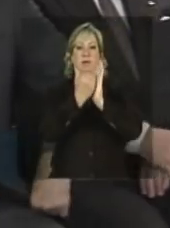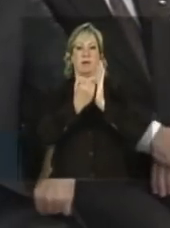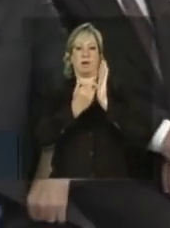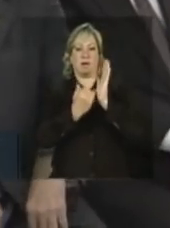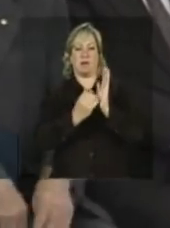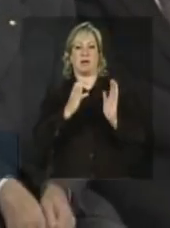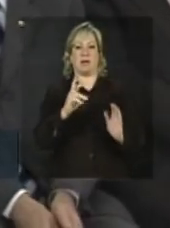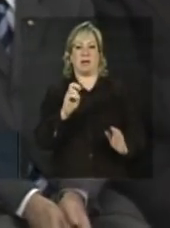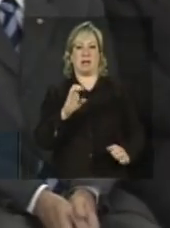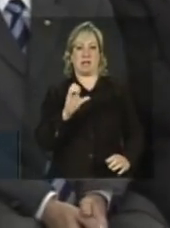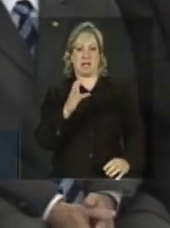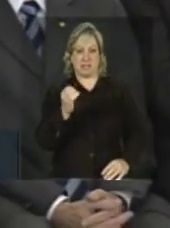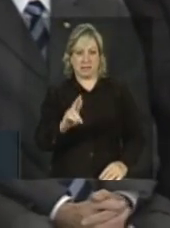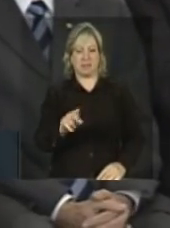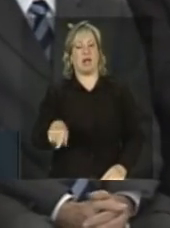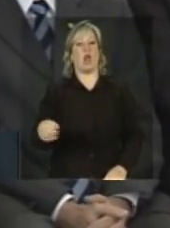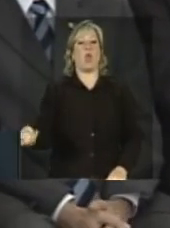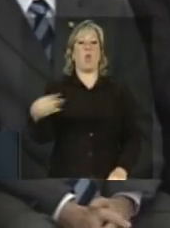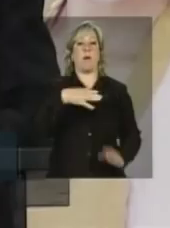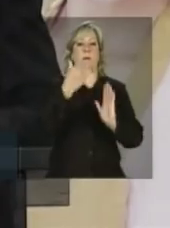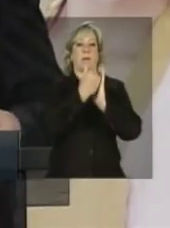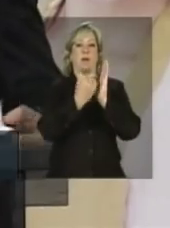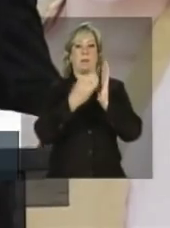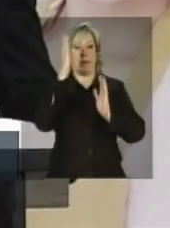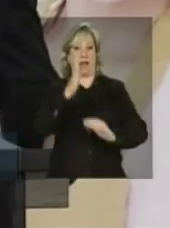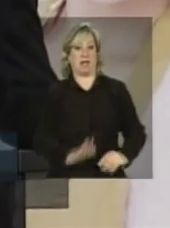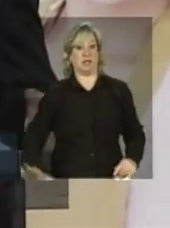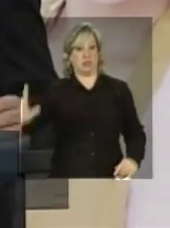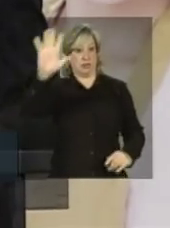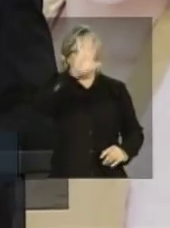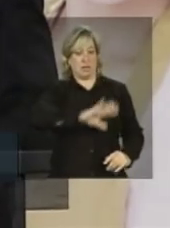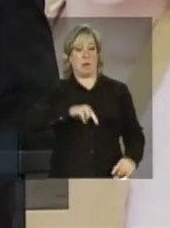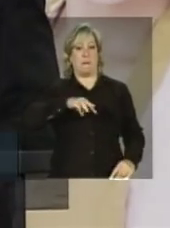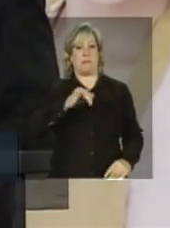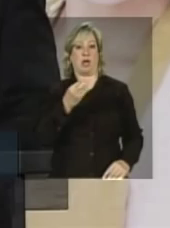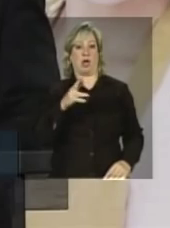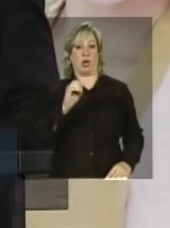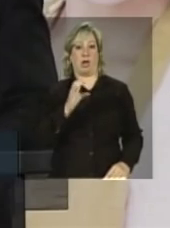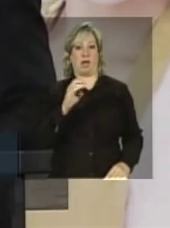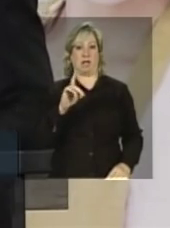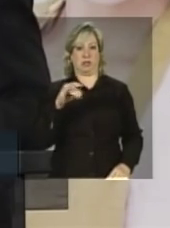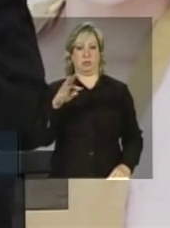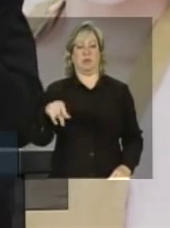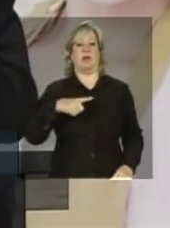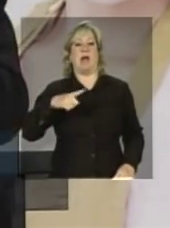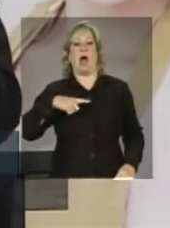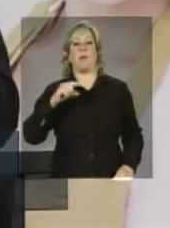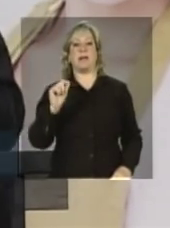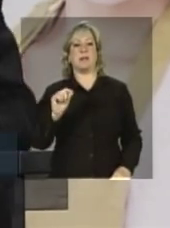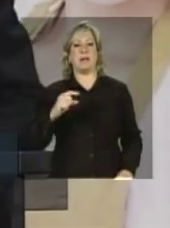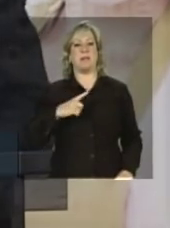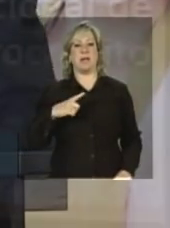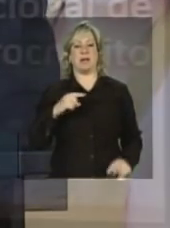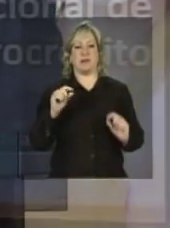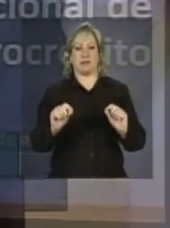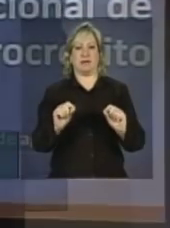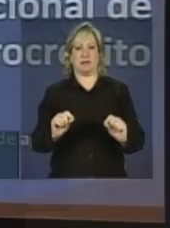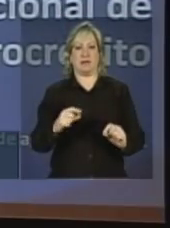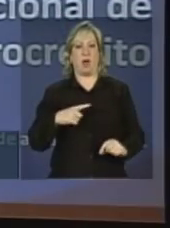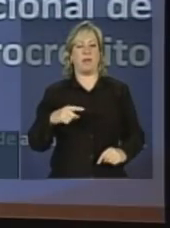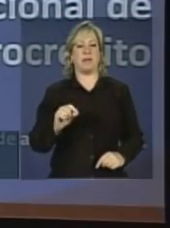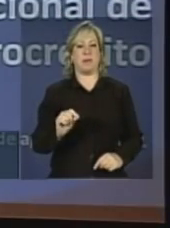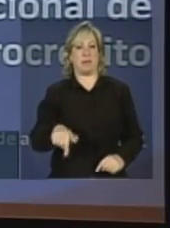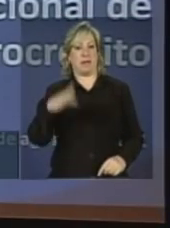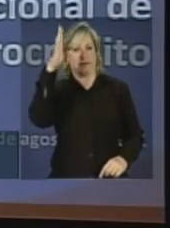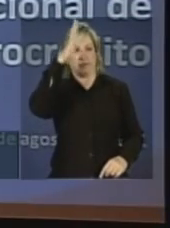novo programa nacional de microcrédito. O Brasil sempre foi um